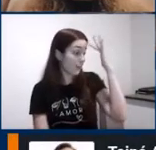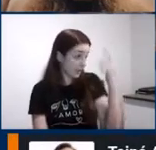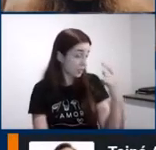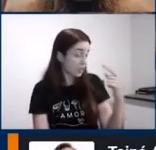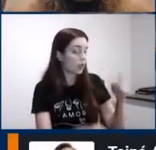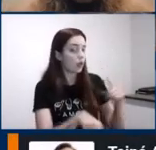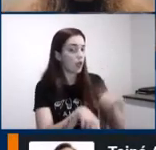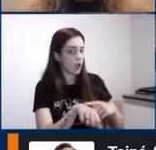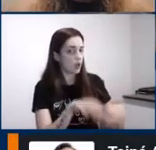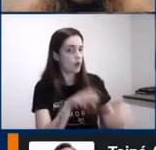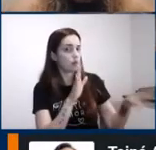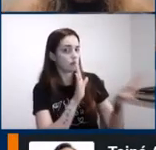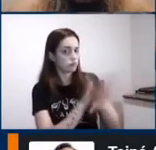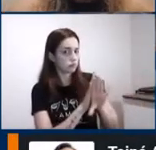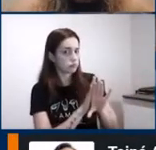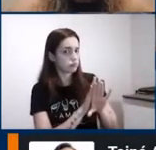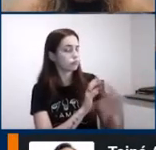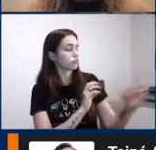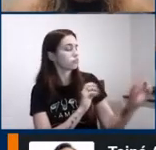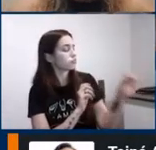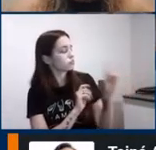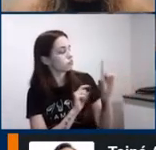o porquê que é importante